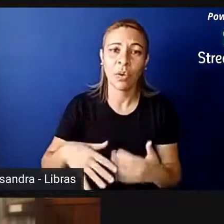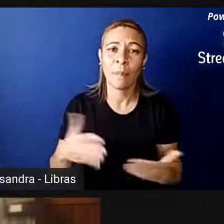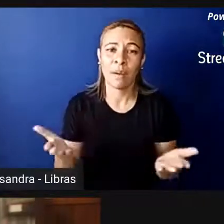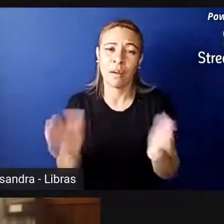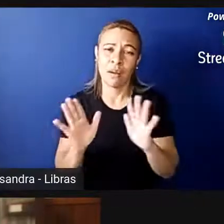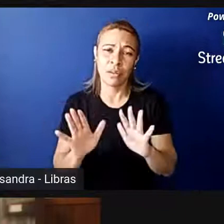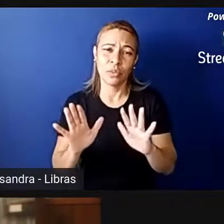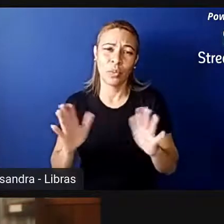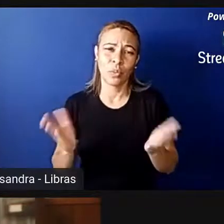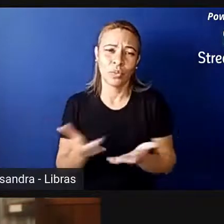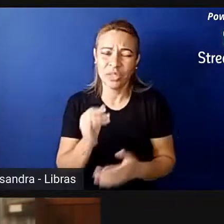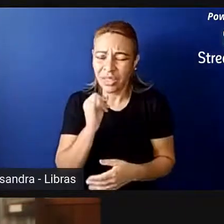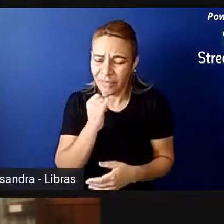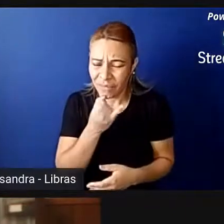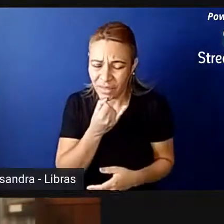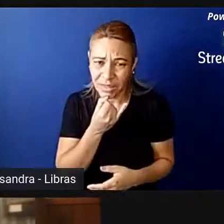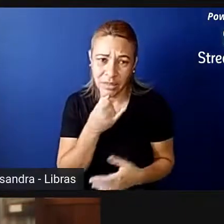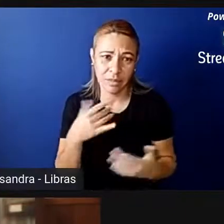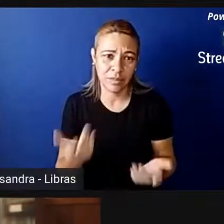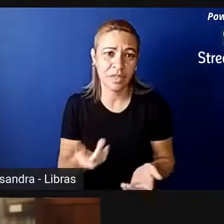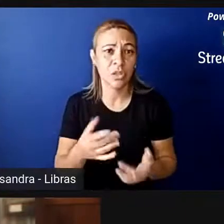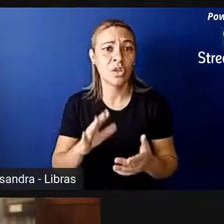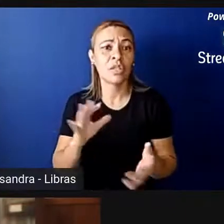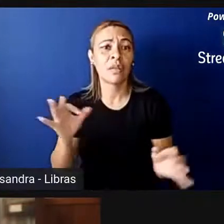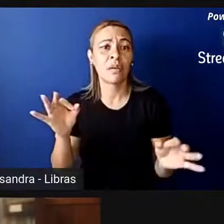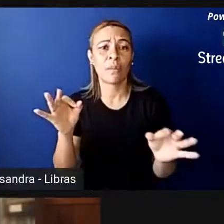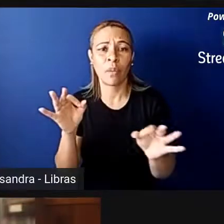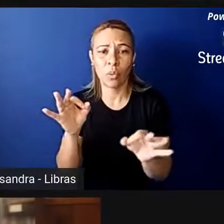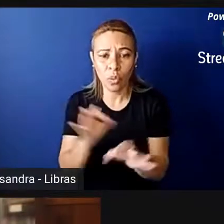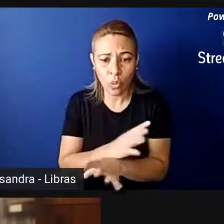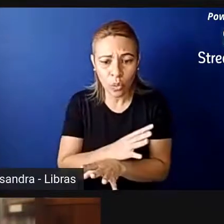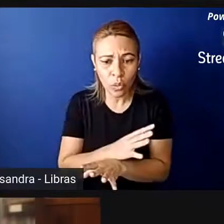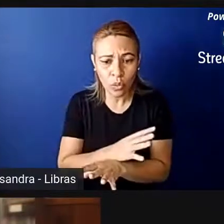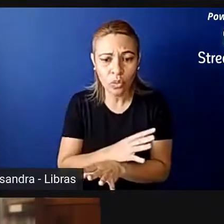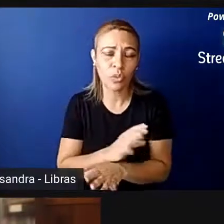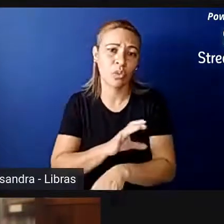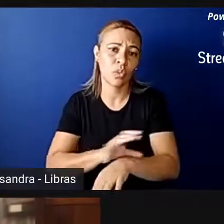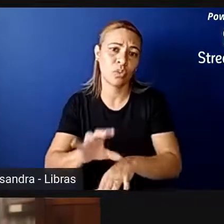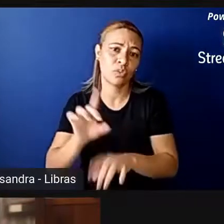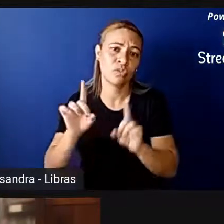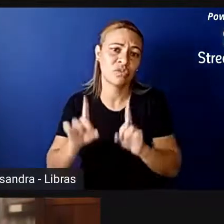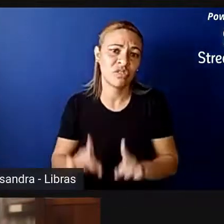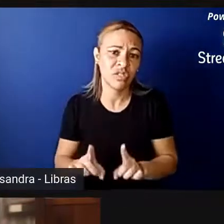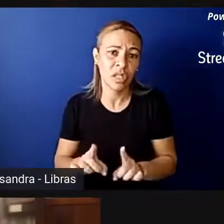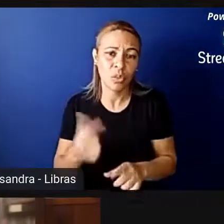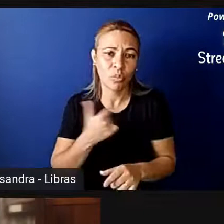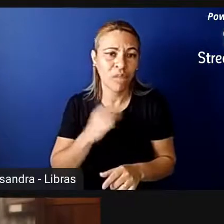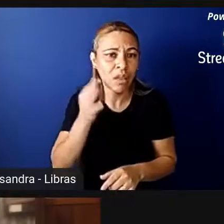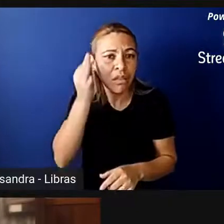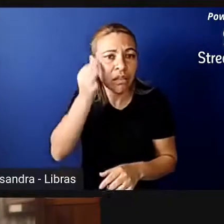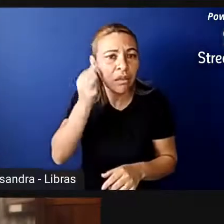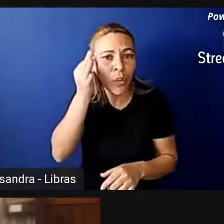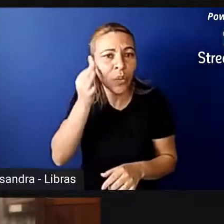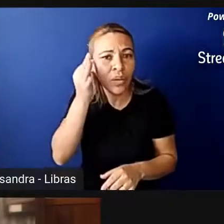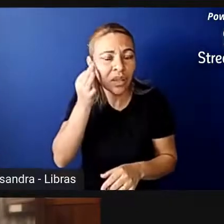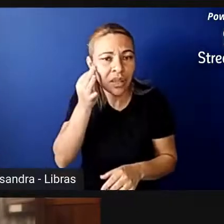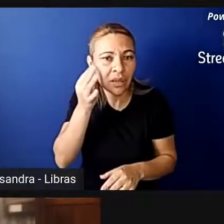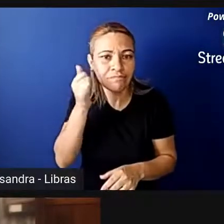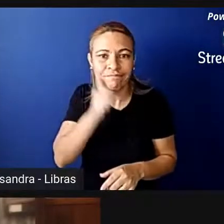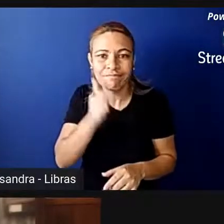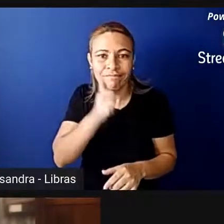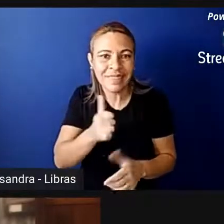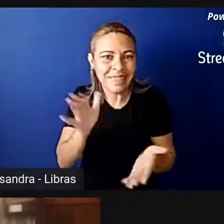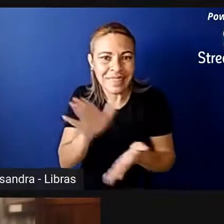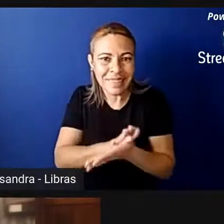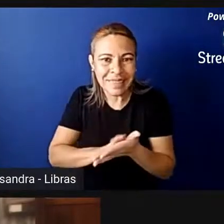você consegue concluir um curso de direito sem estudar um dia sobre teoria feminista. Essa é a nossa realidade. Quissá em